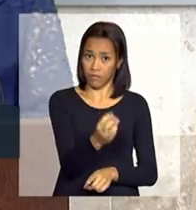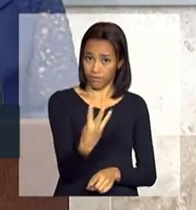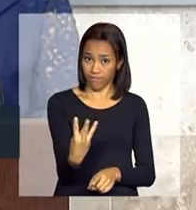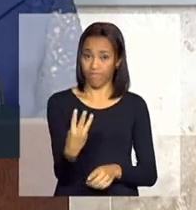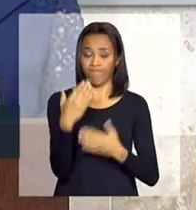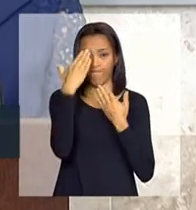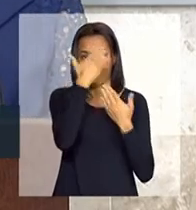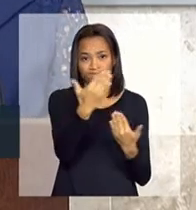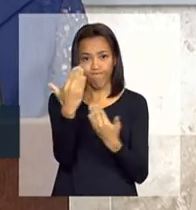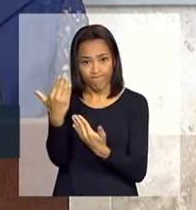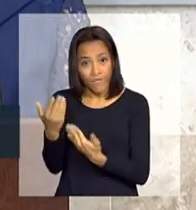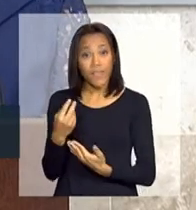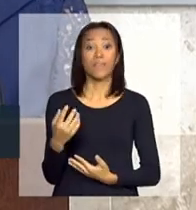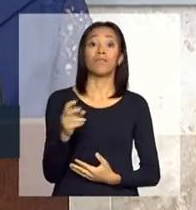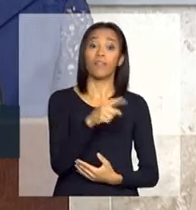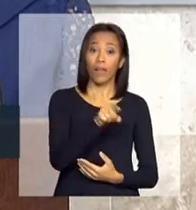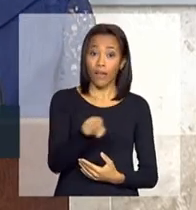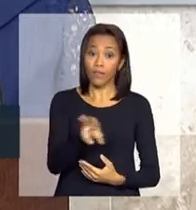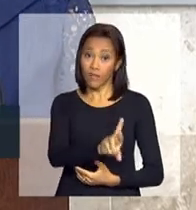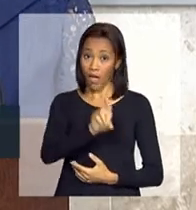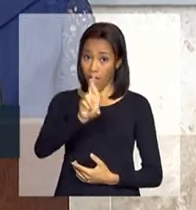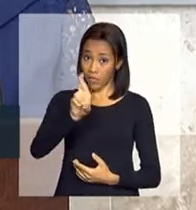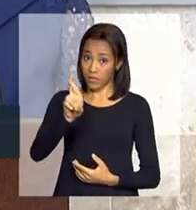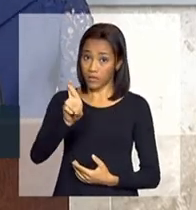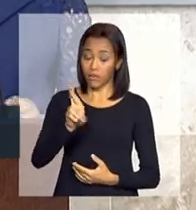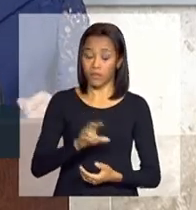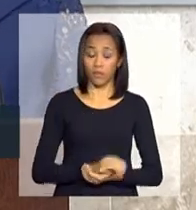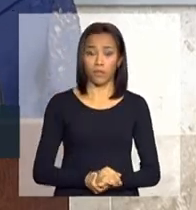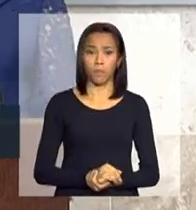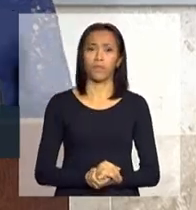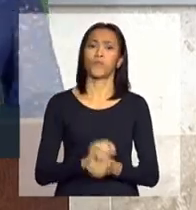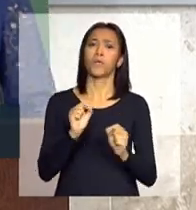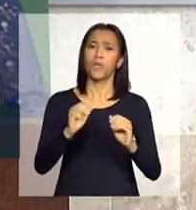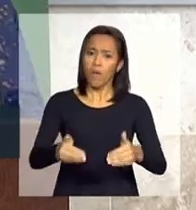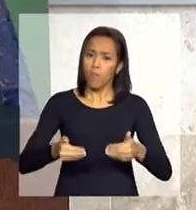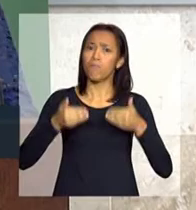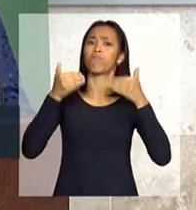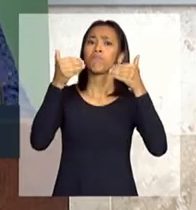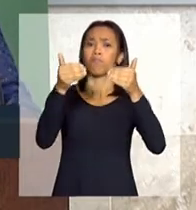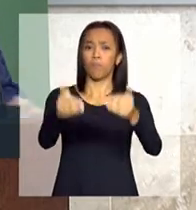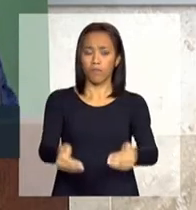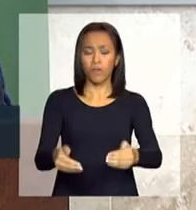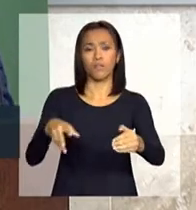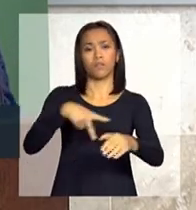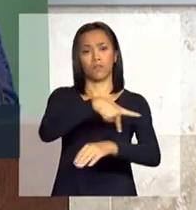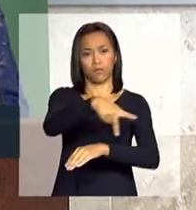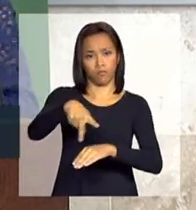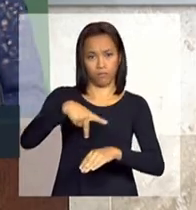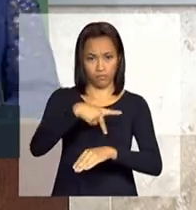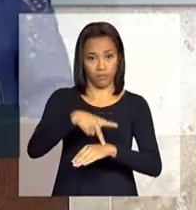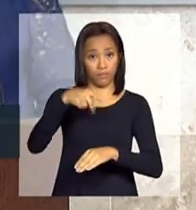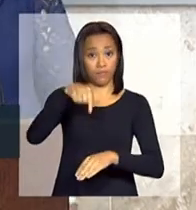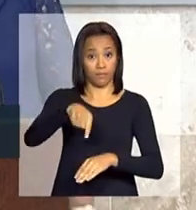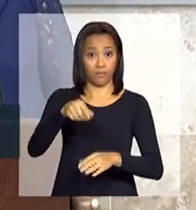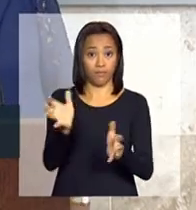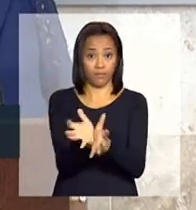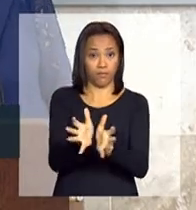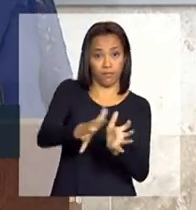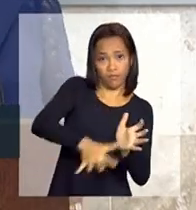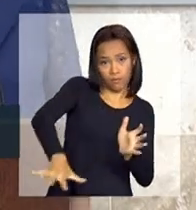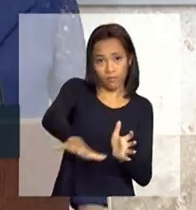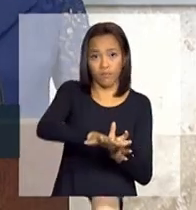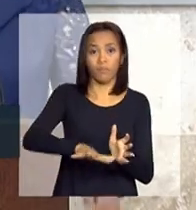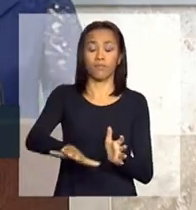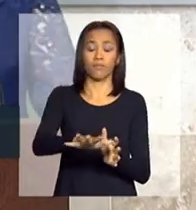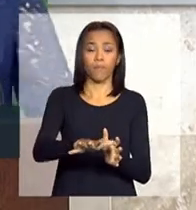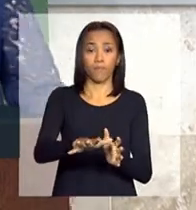representam um avanço do Brasil nessa área, sem o qual